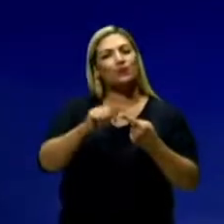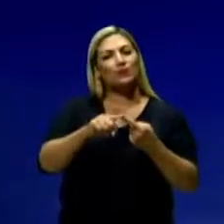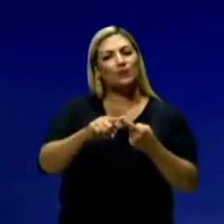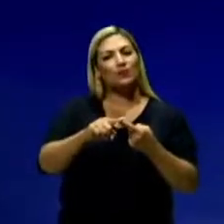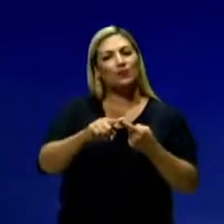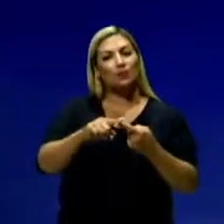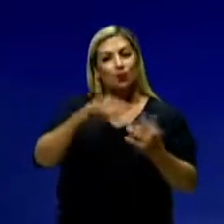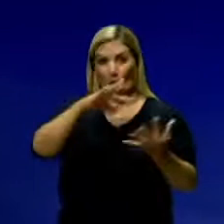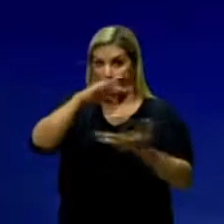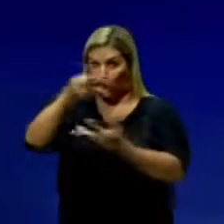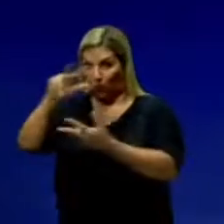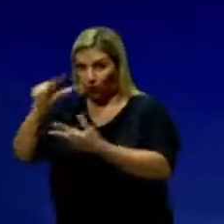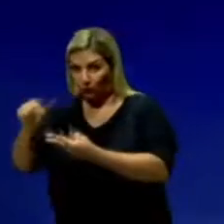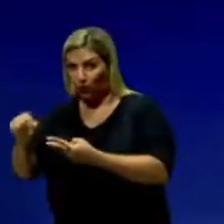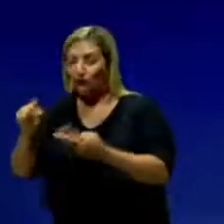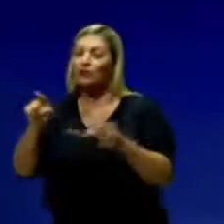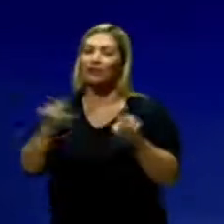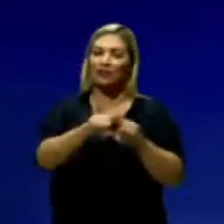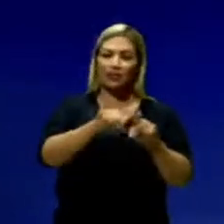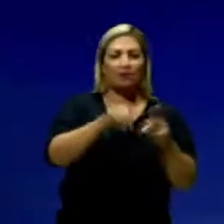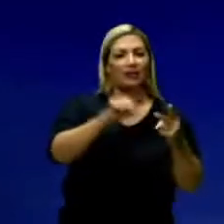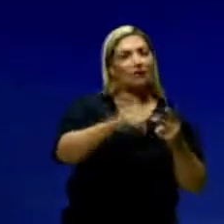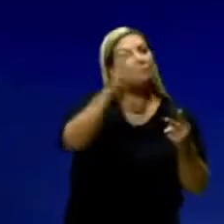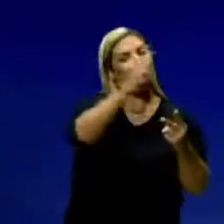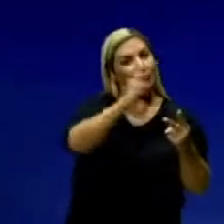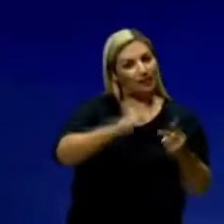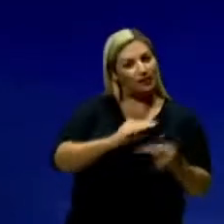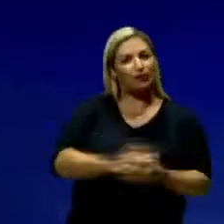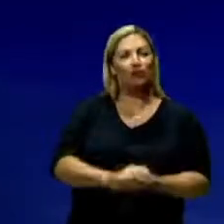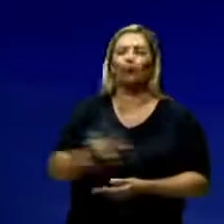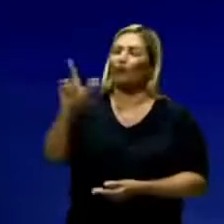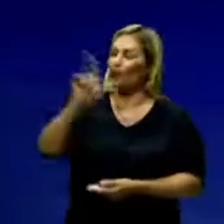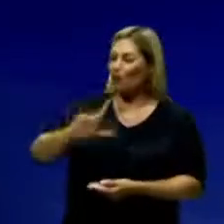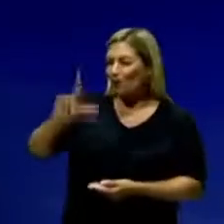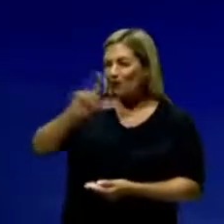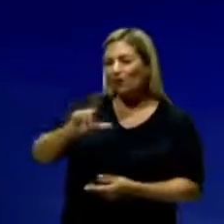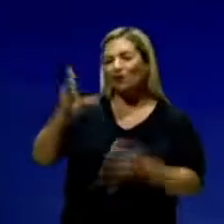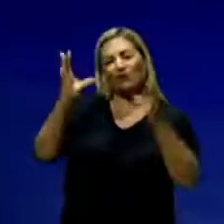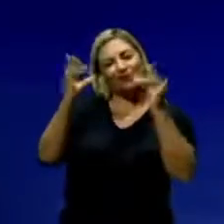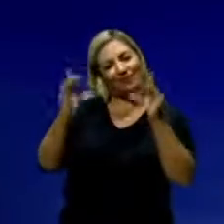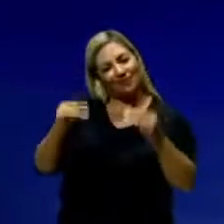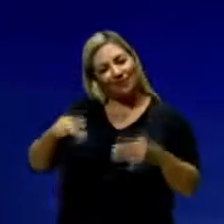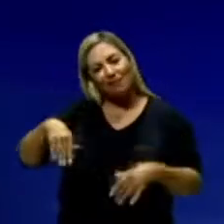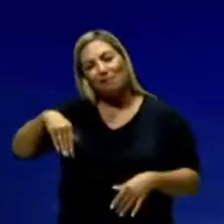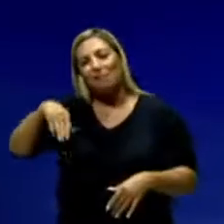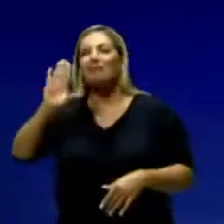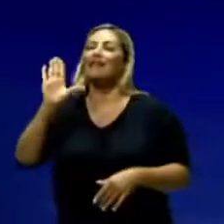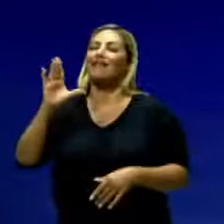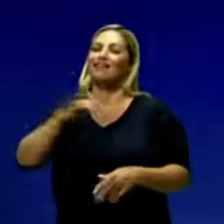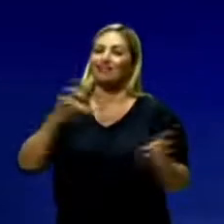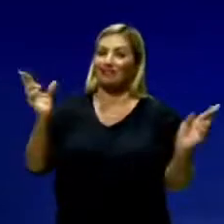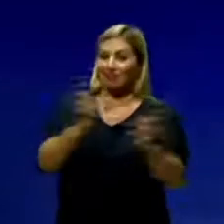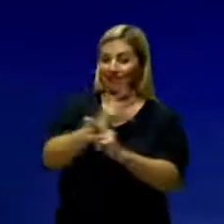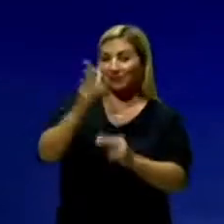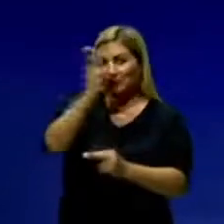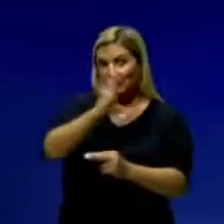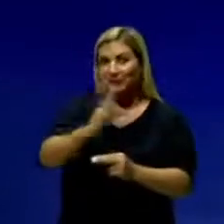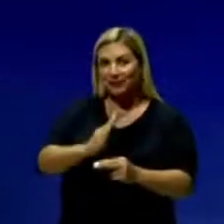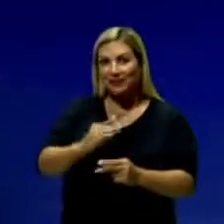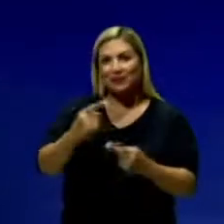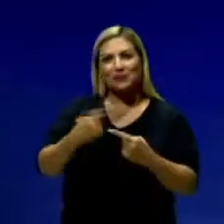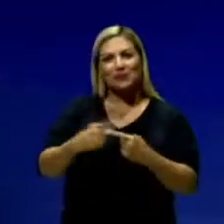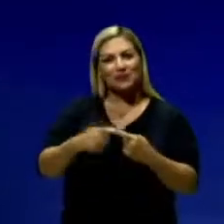dessas danças no mundo e também no Brasil. É claro que eu vou detalhar um pouco mais dessa relação no Brasil,